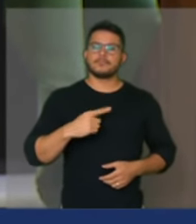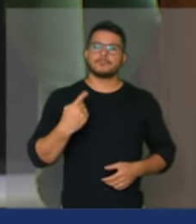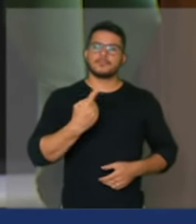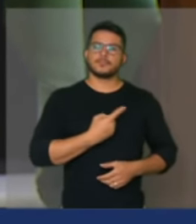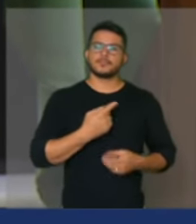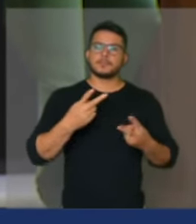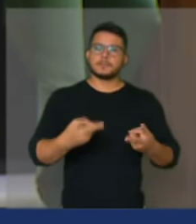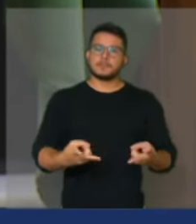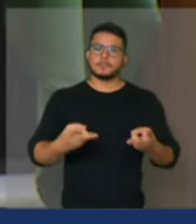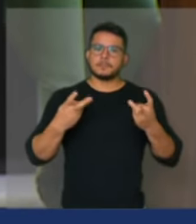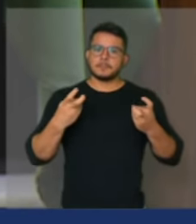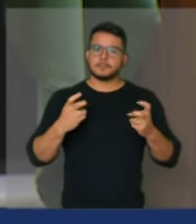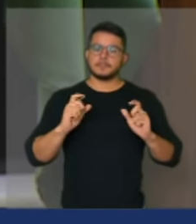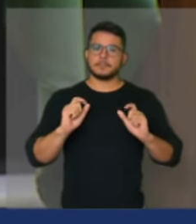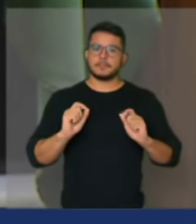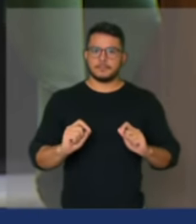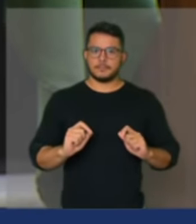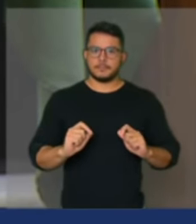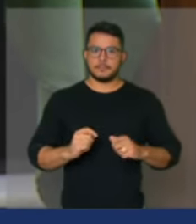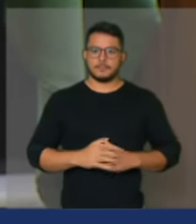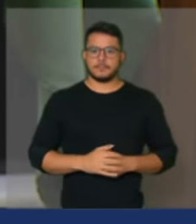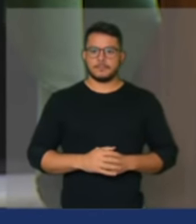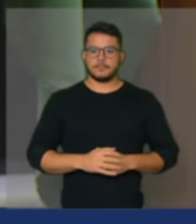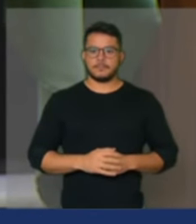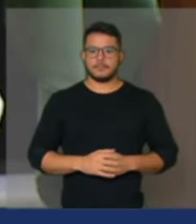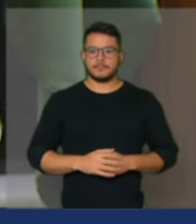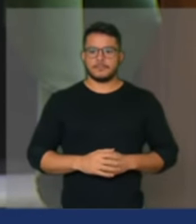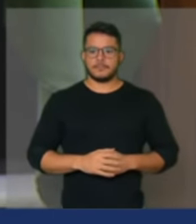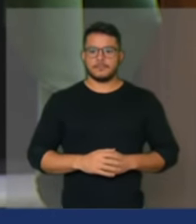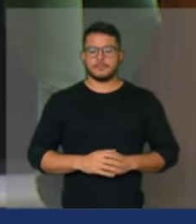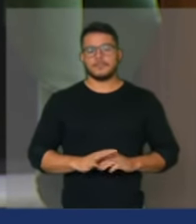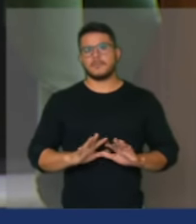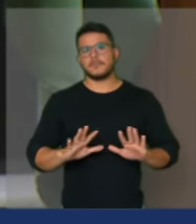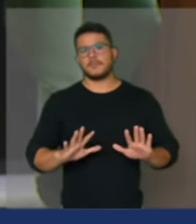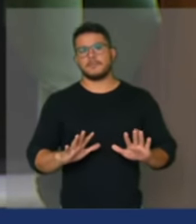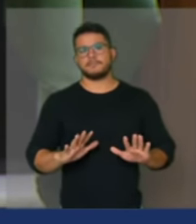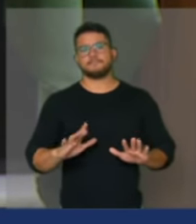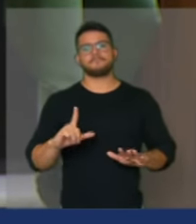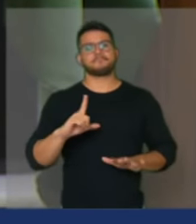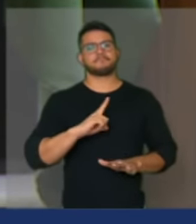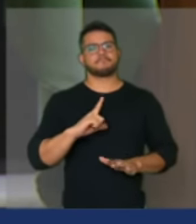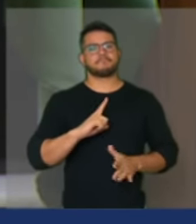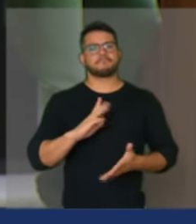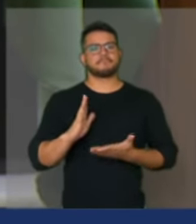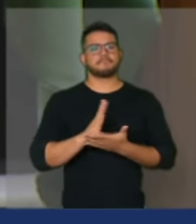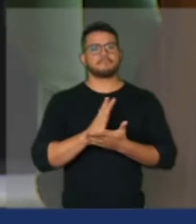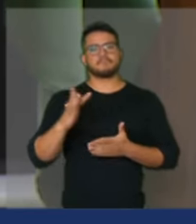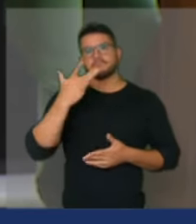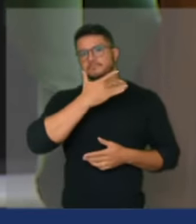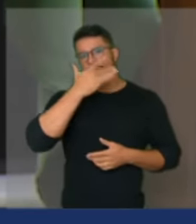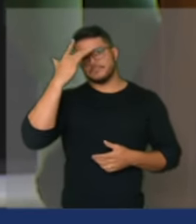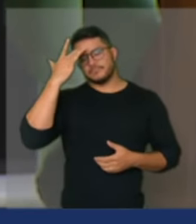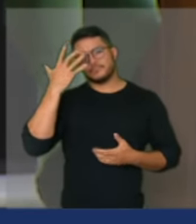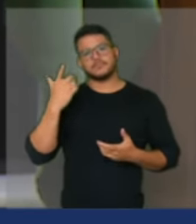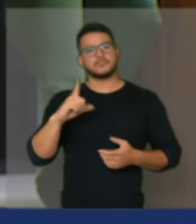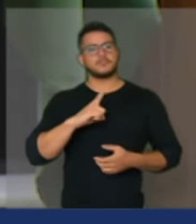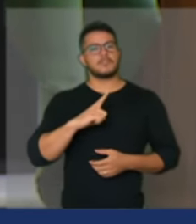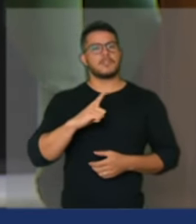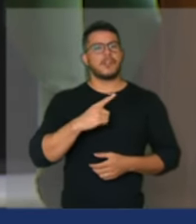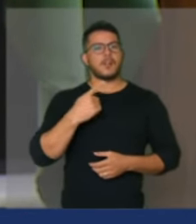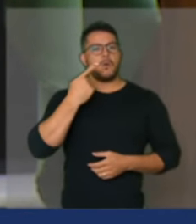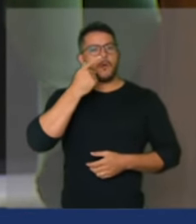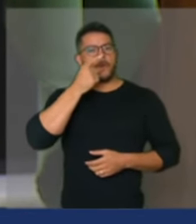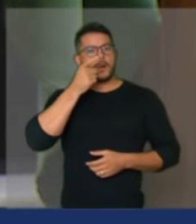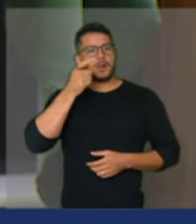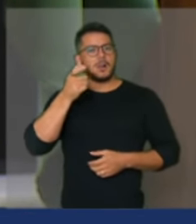daqueles que por interesses expuros ou por engano ou por